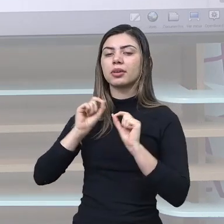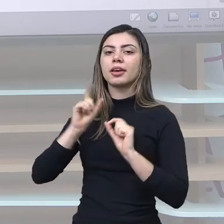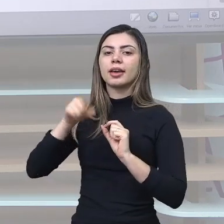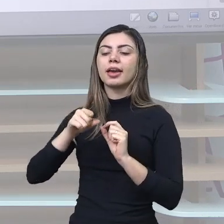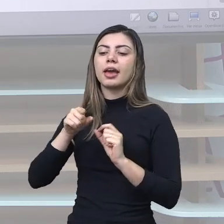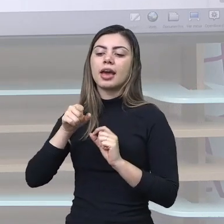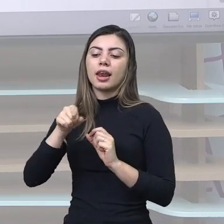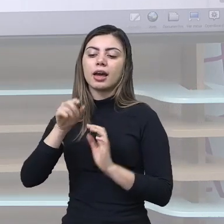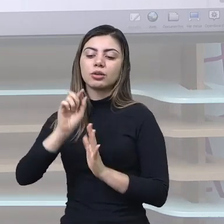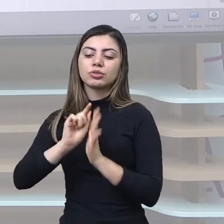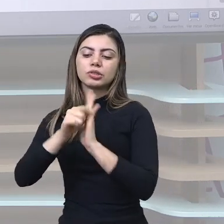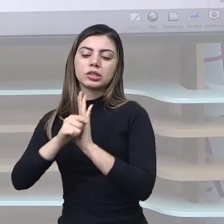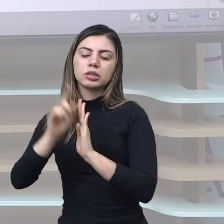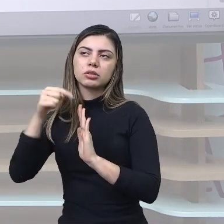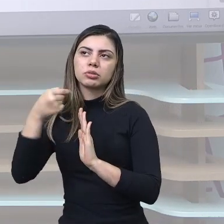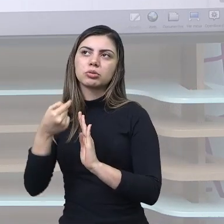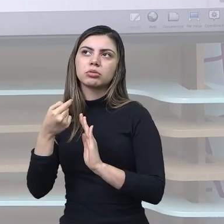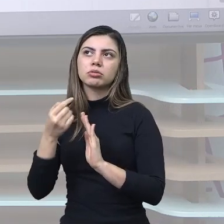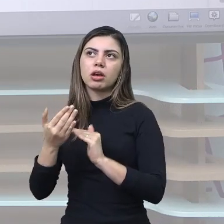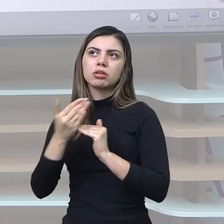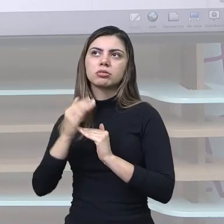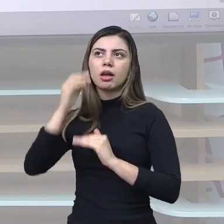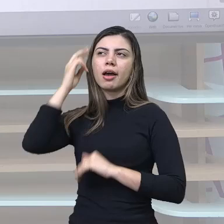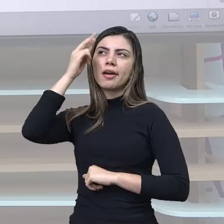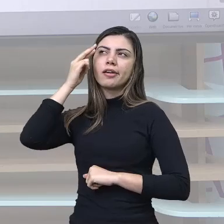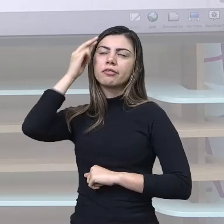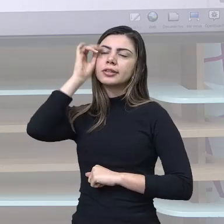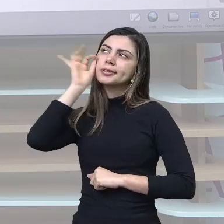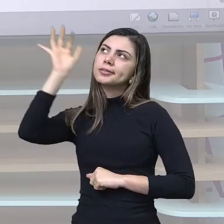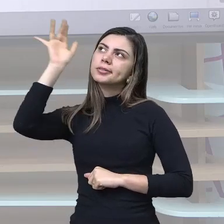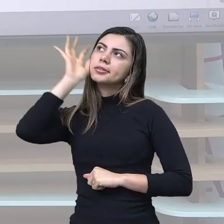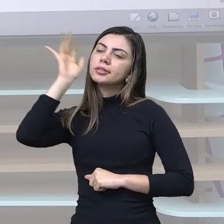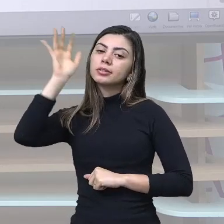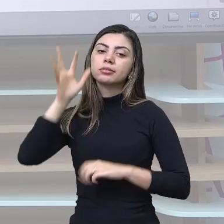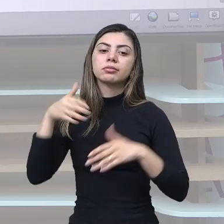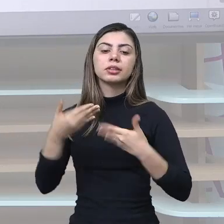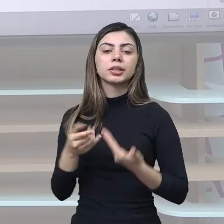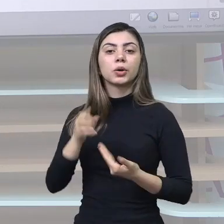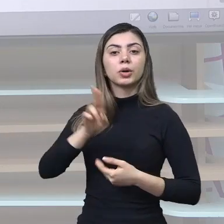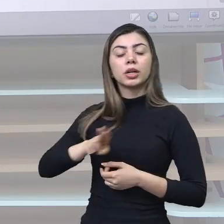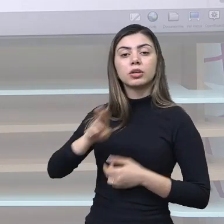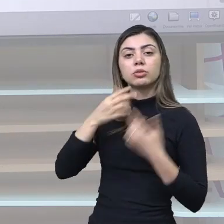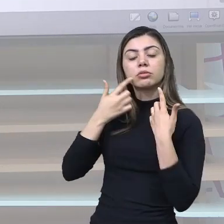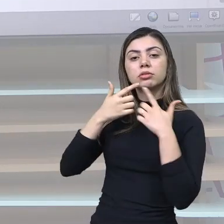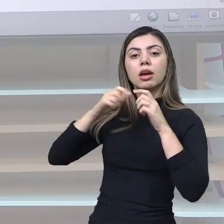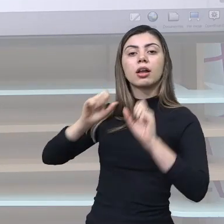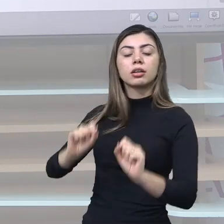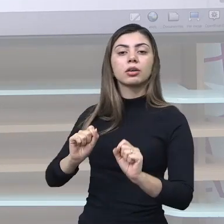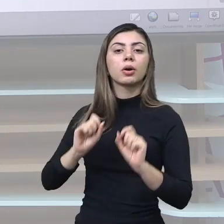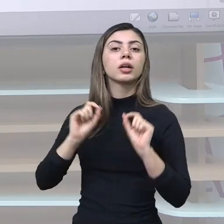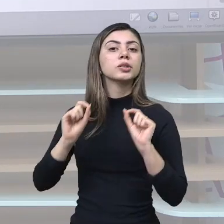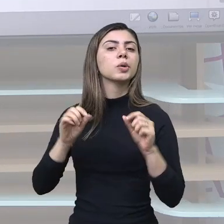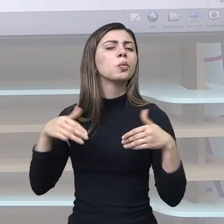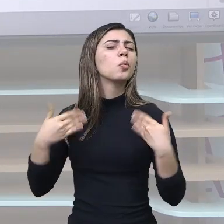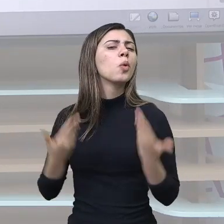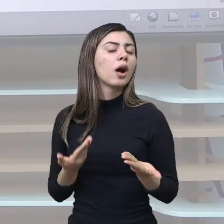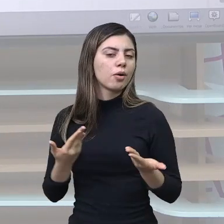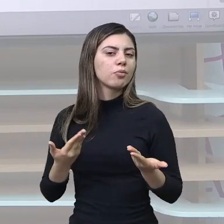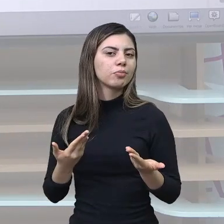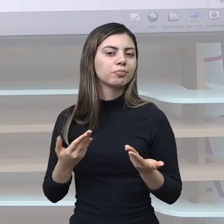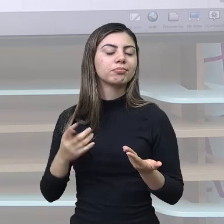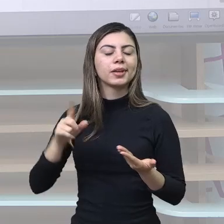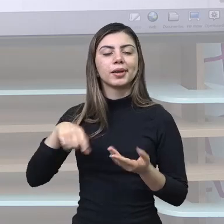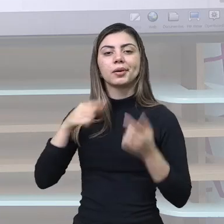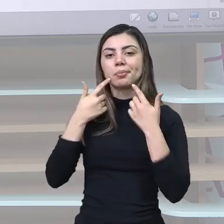reflexão, com o pensamento. E a linguagem desse gênero textual vai ser uma